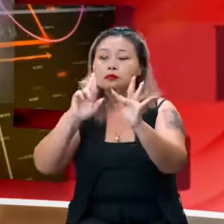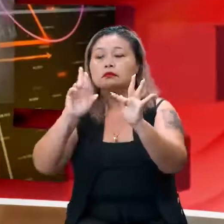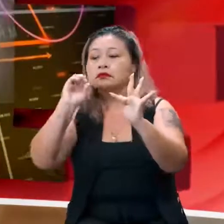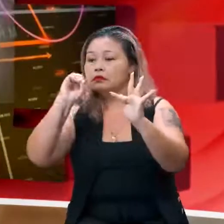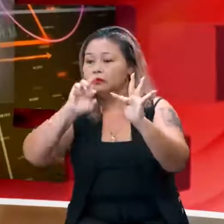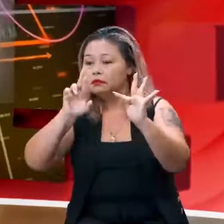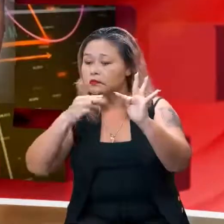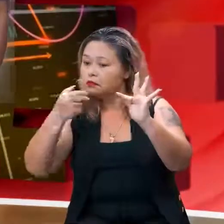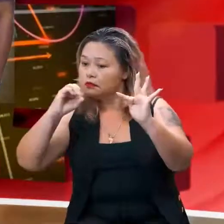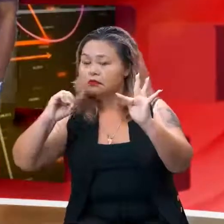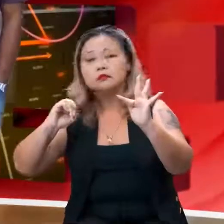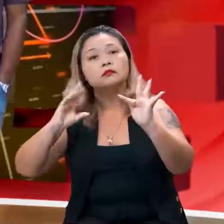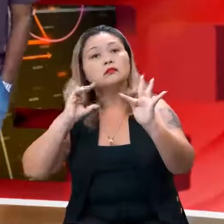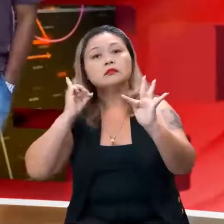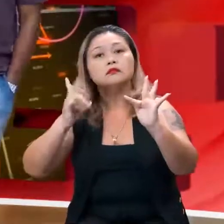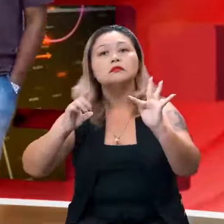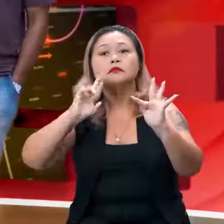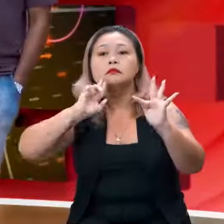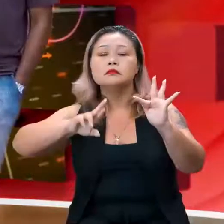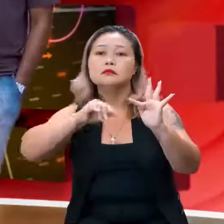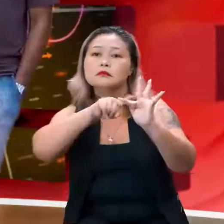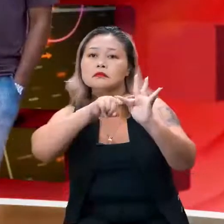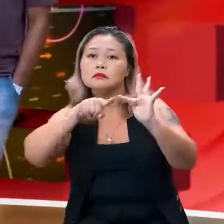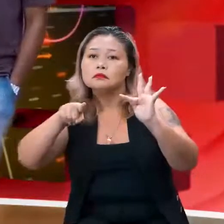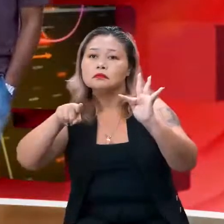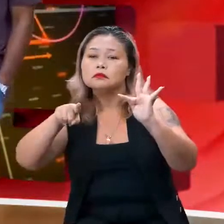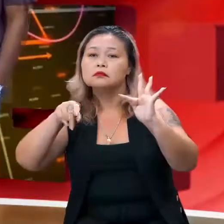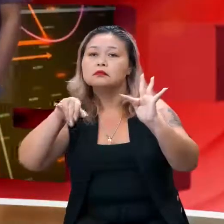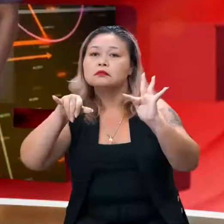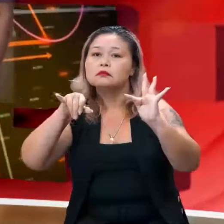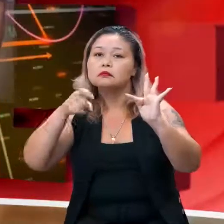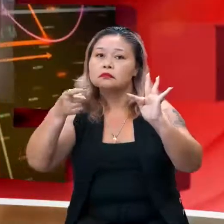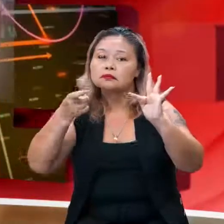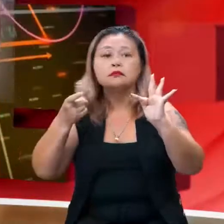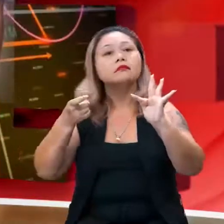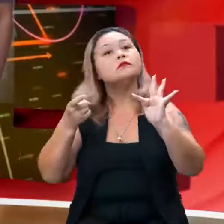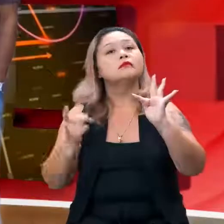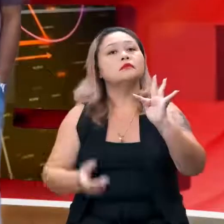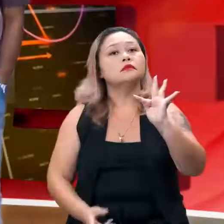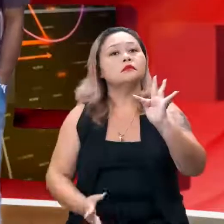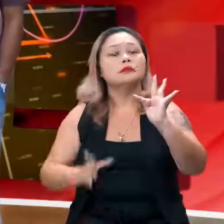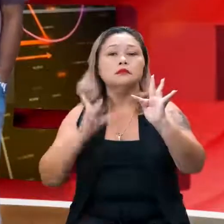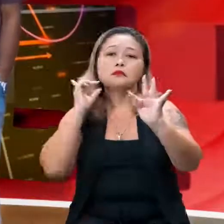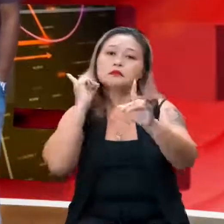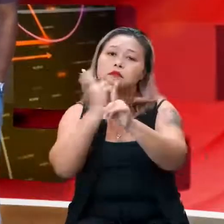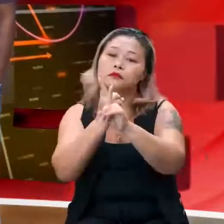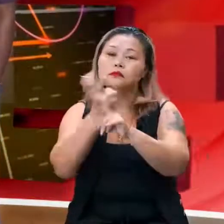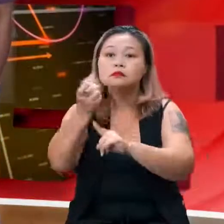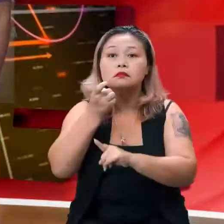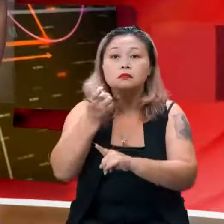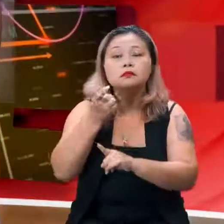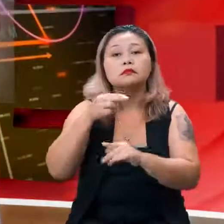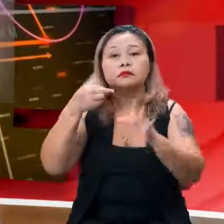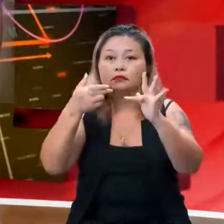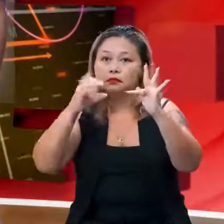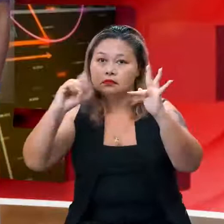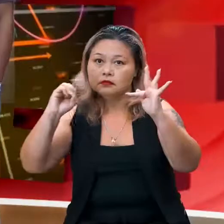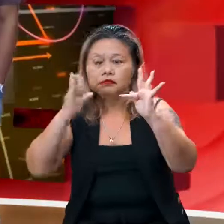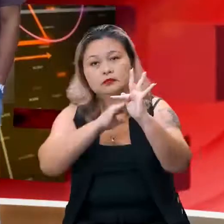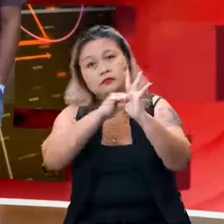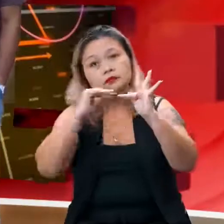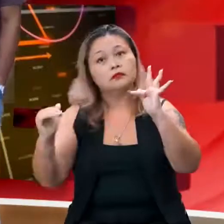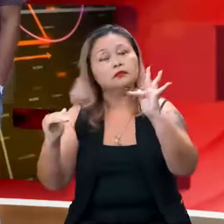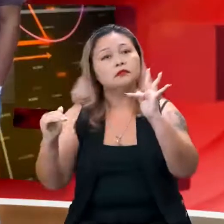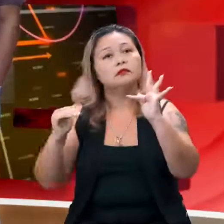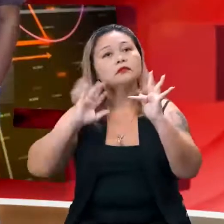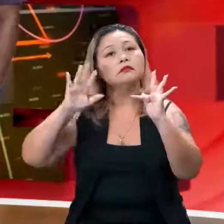que é só igualar a zero e encontrar, resolver a equação do primeiro grau, né? Achar o valor de X que zere a minha equação. E